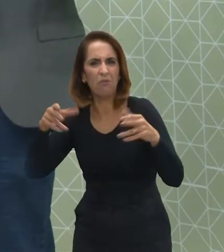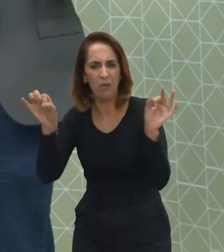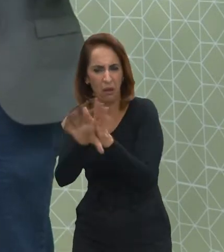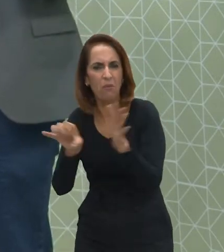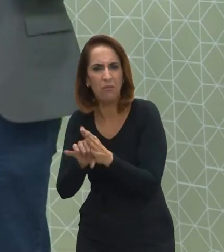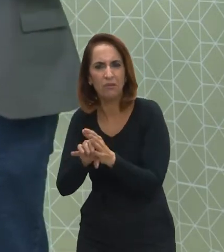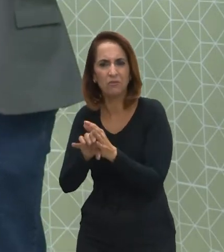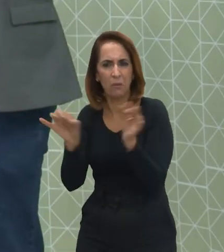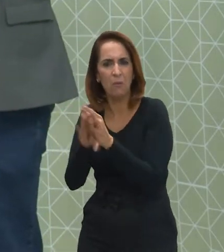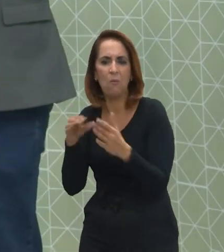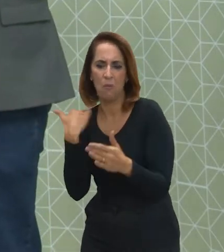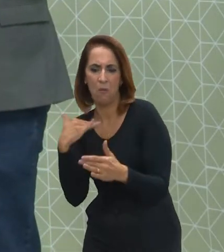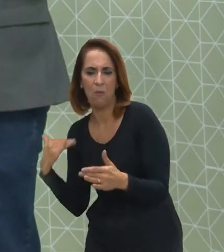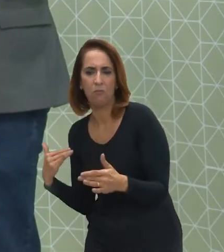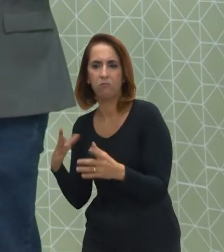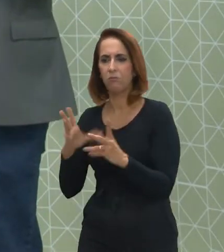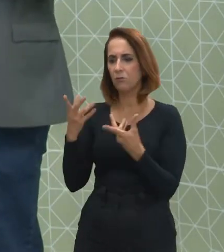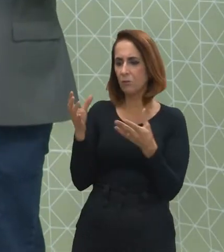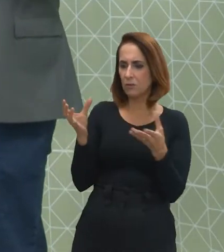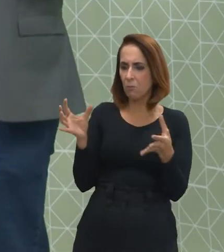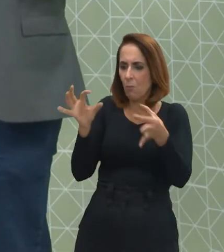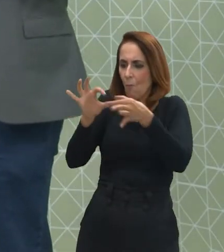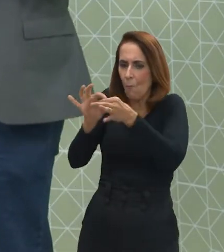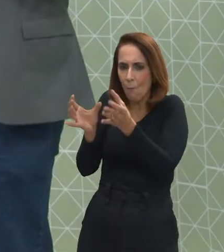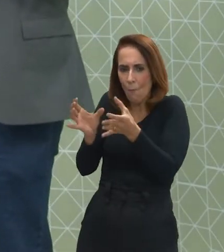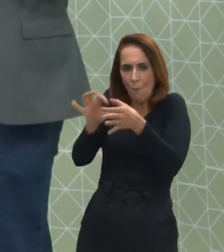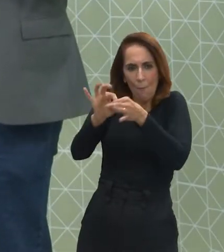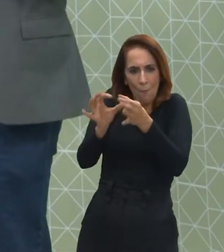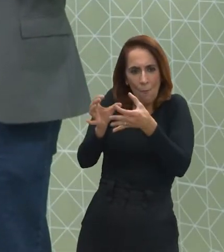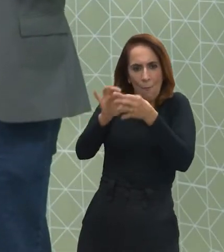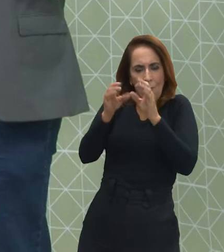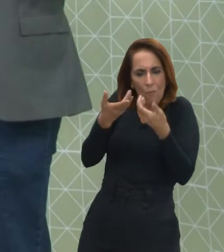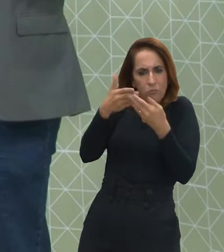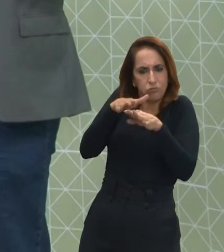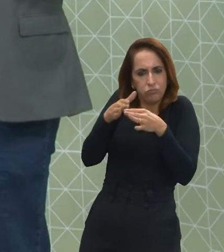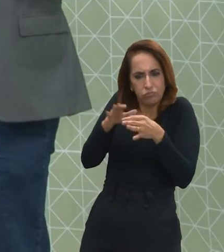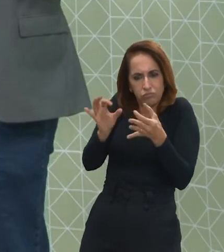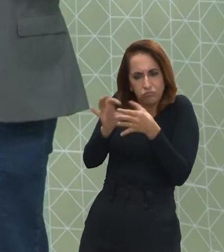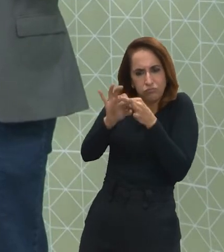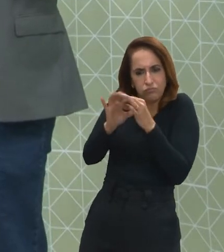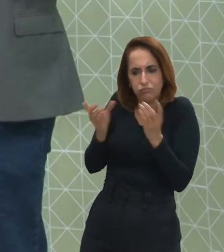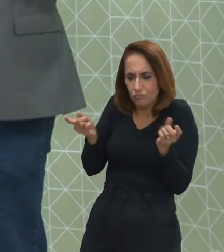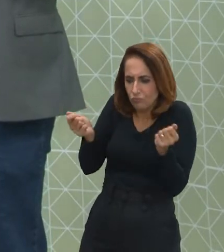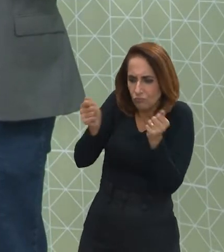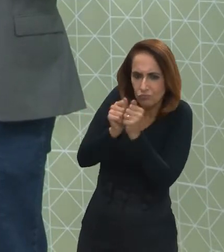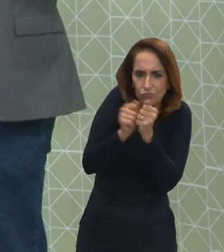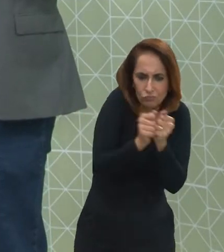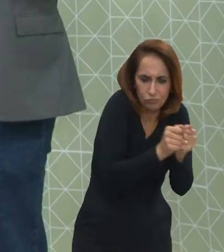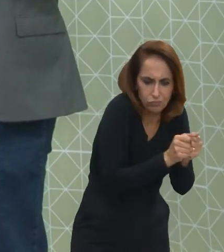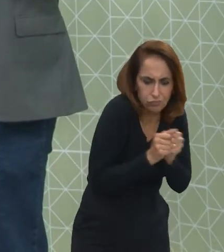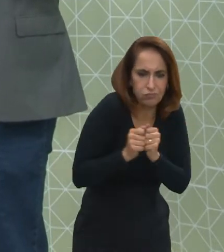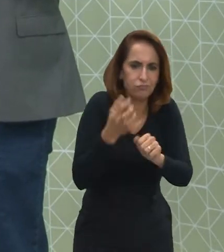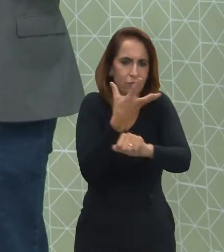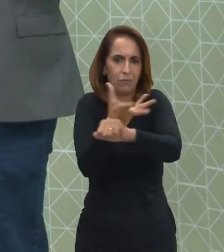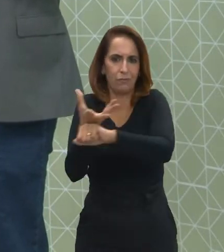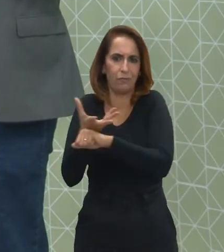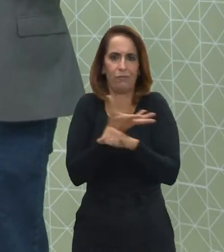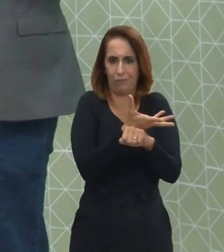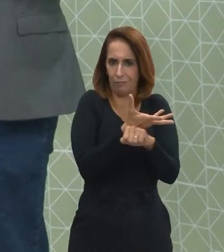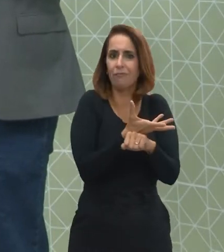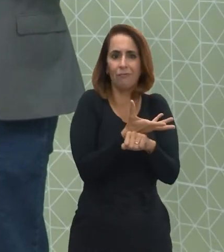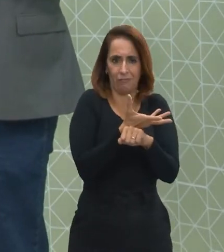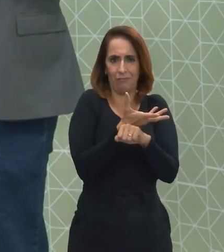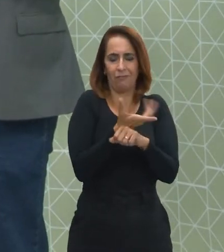Ou seja, quando ele começa a amarrar os temas, a identificar a união das disciplinas,